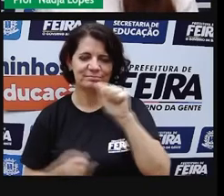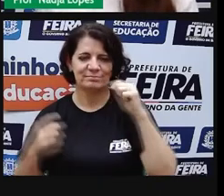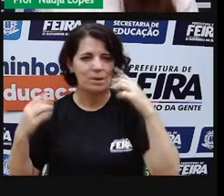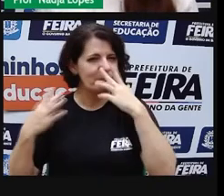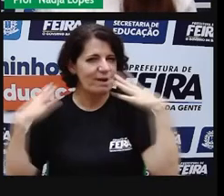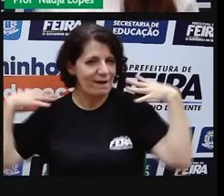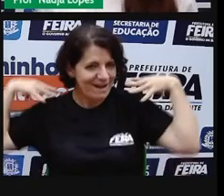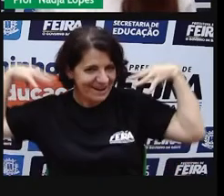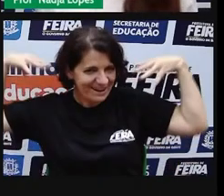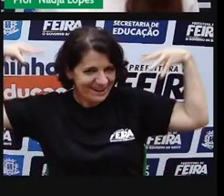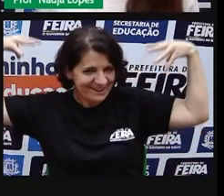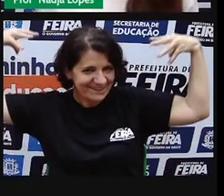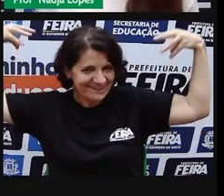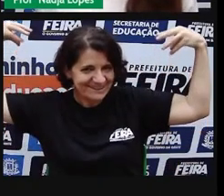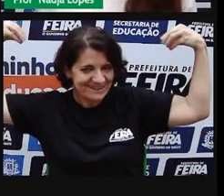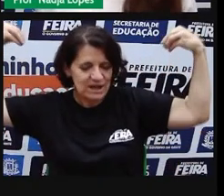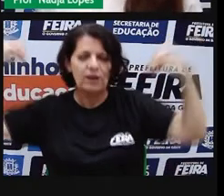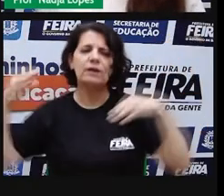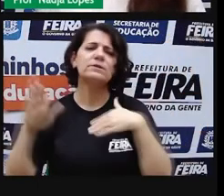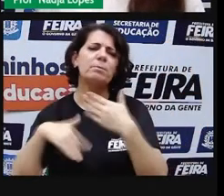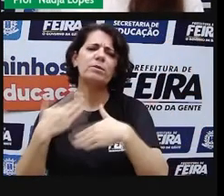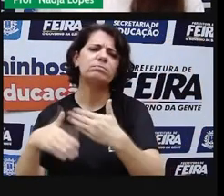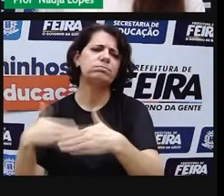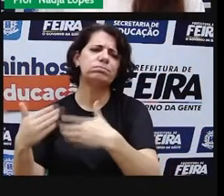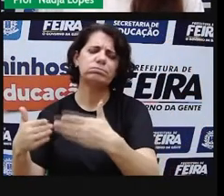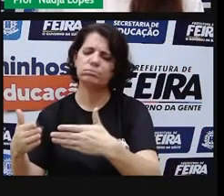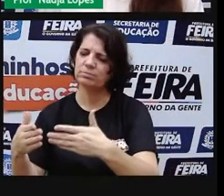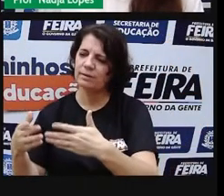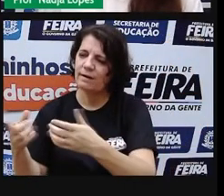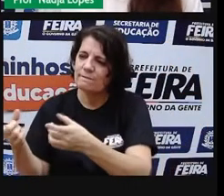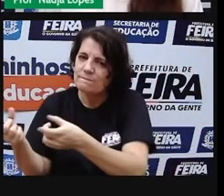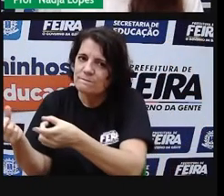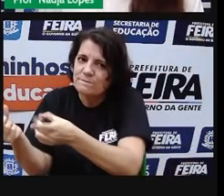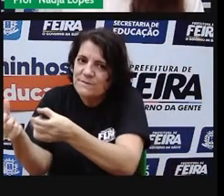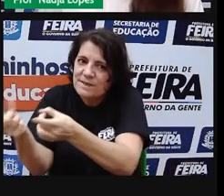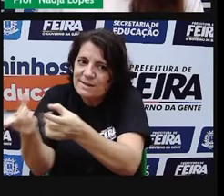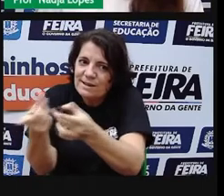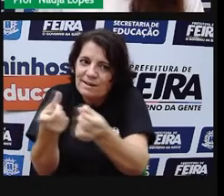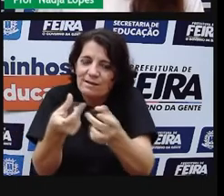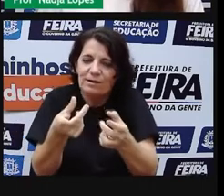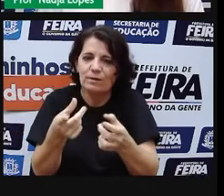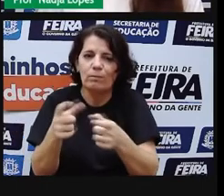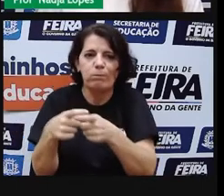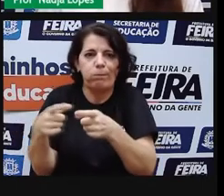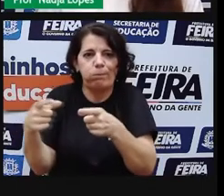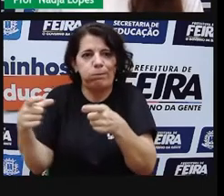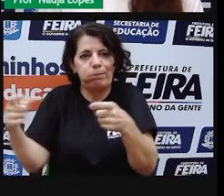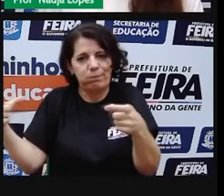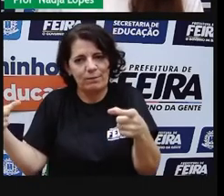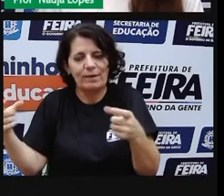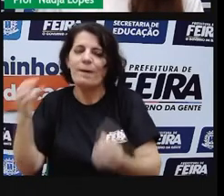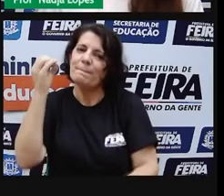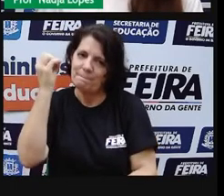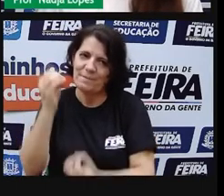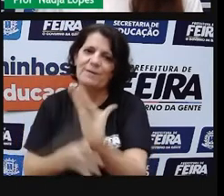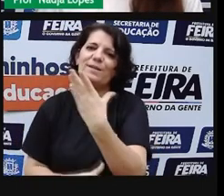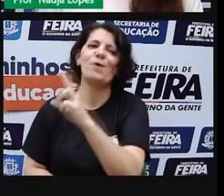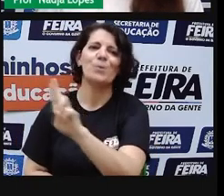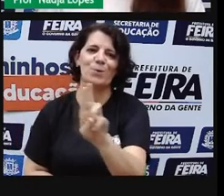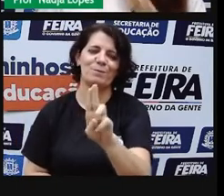loteando esse terreno e assim nasceu o bairro Asa Branca. Então, a gente viu aí,